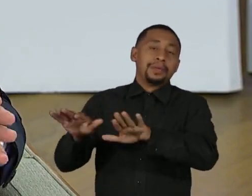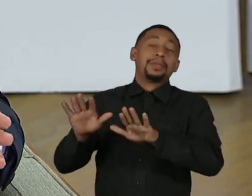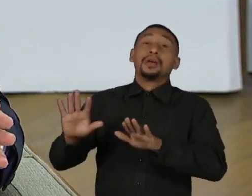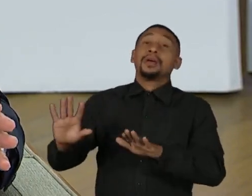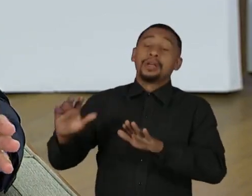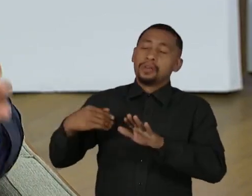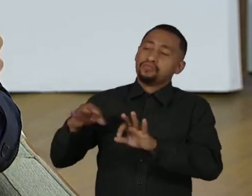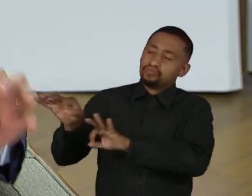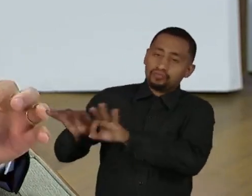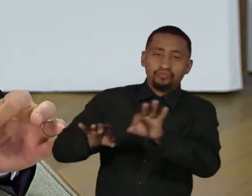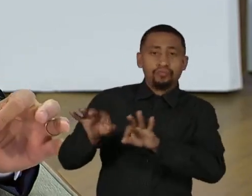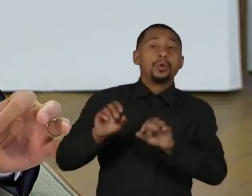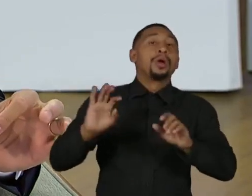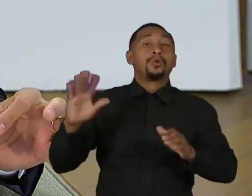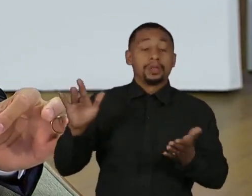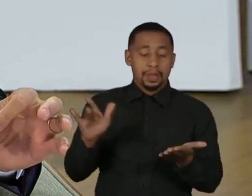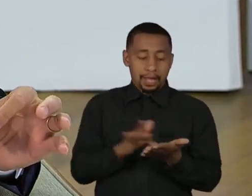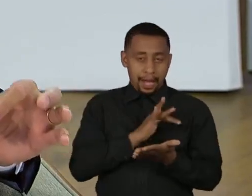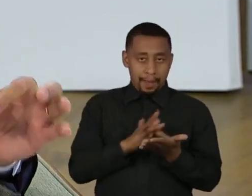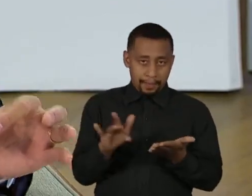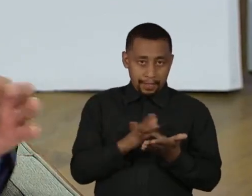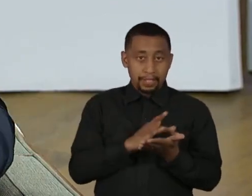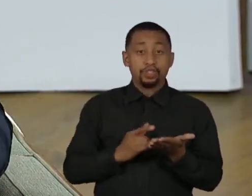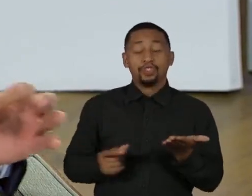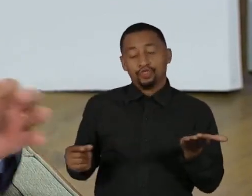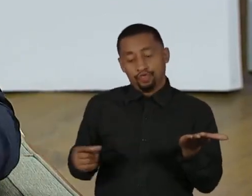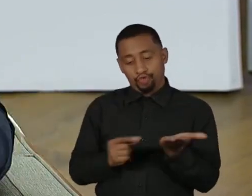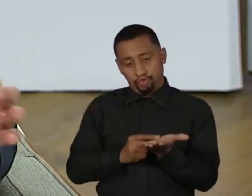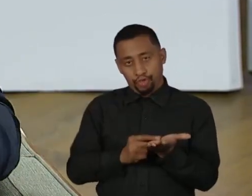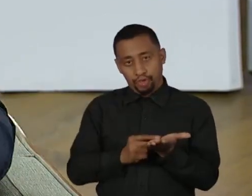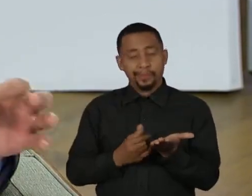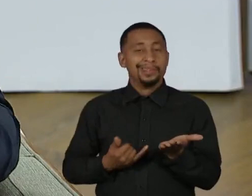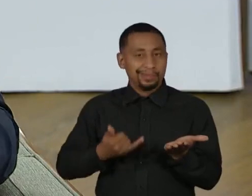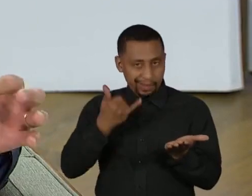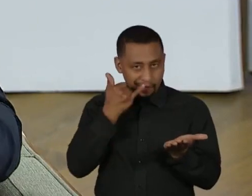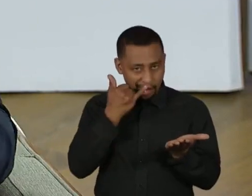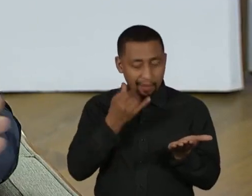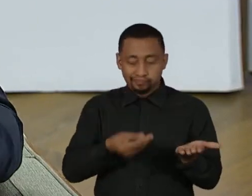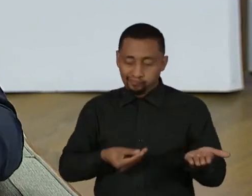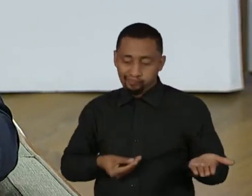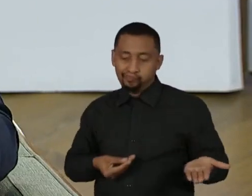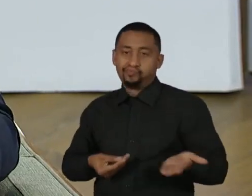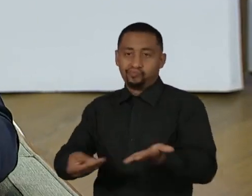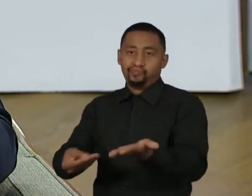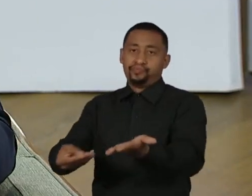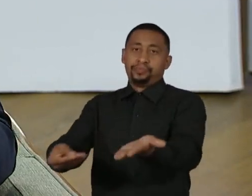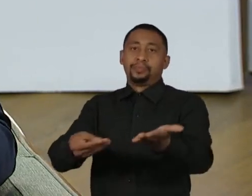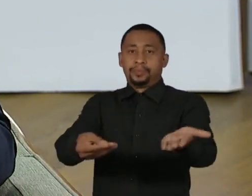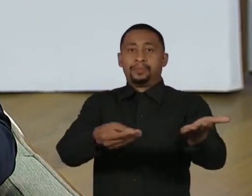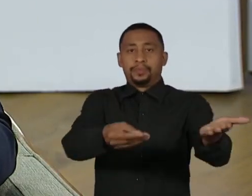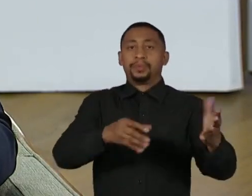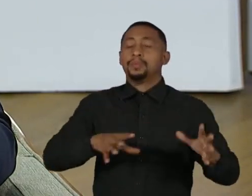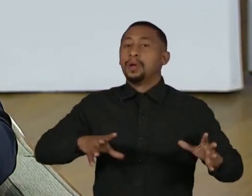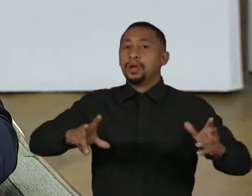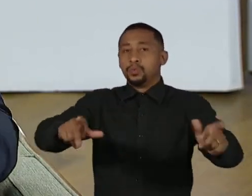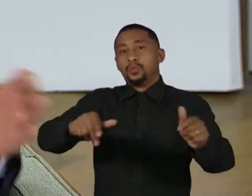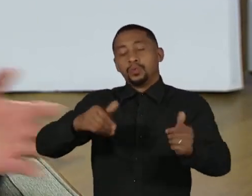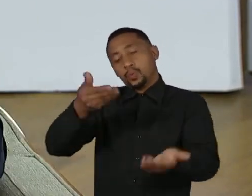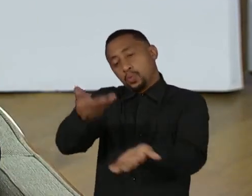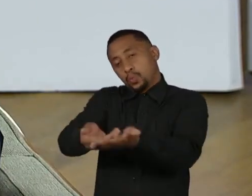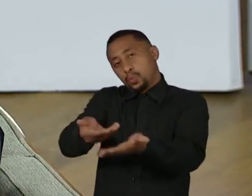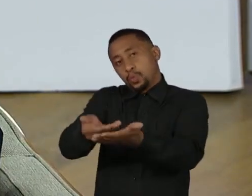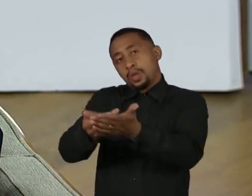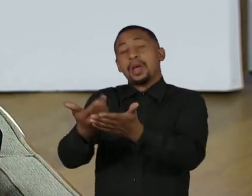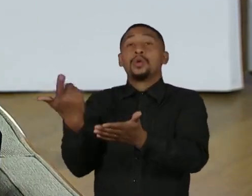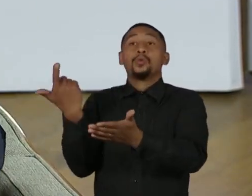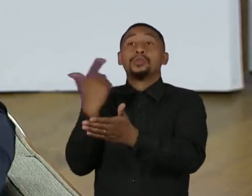tablet, um chip de conectividade no primeiro ano do ensino médio. Claro que a contrapartida é garantir a frequência na escola. Isso